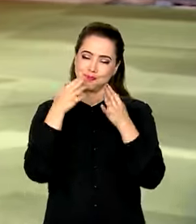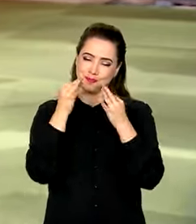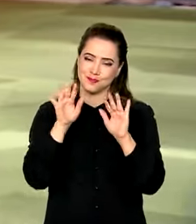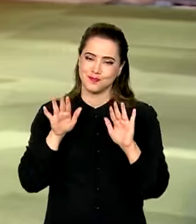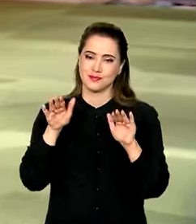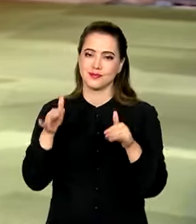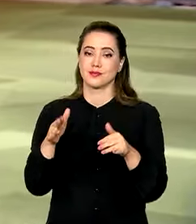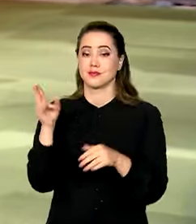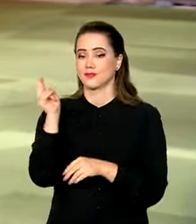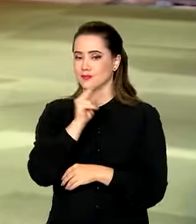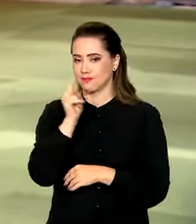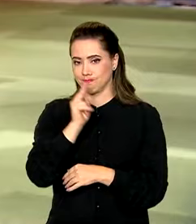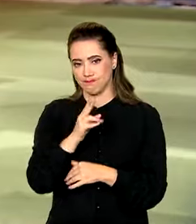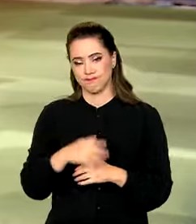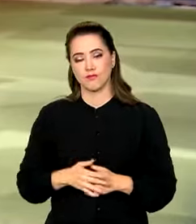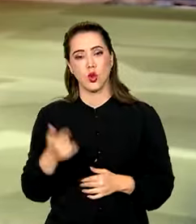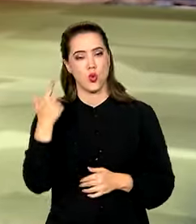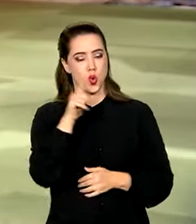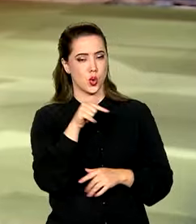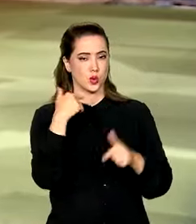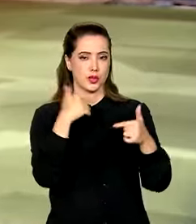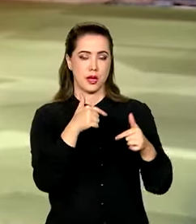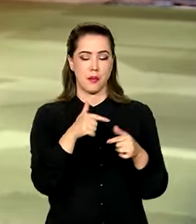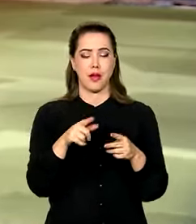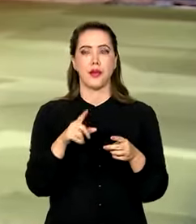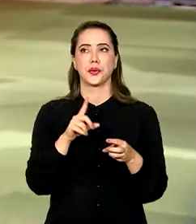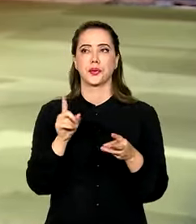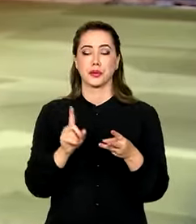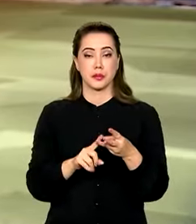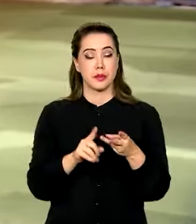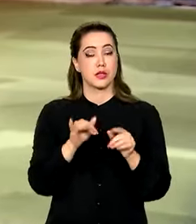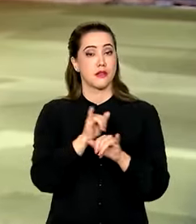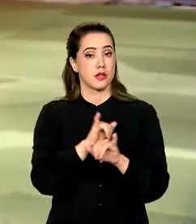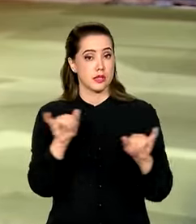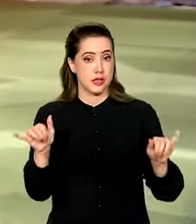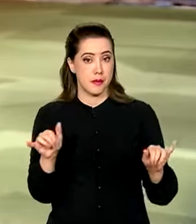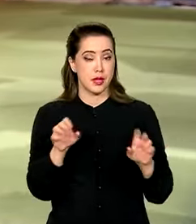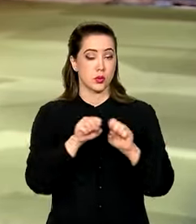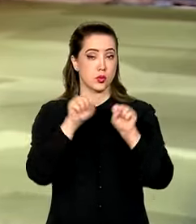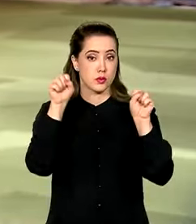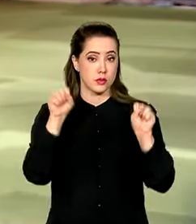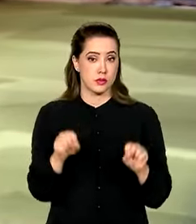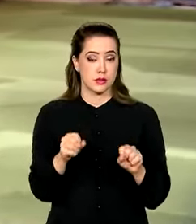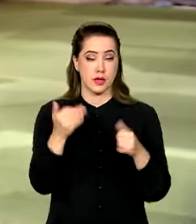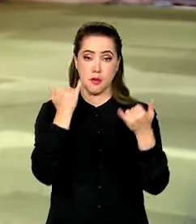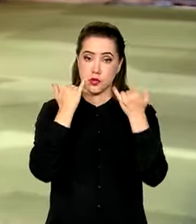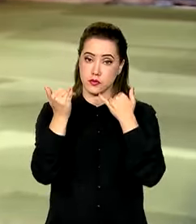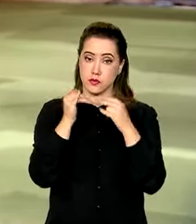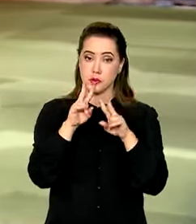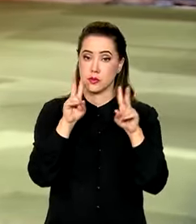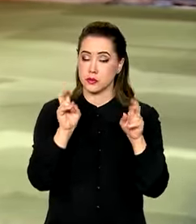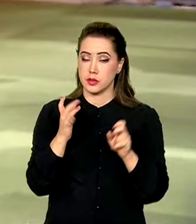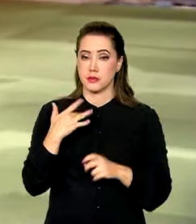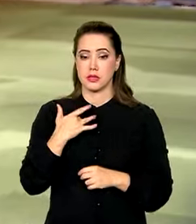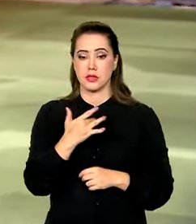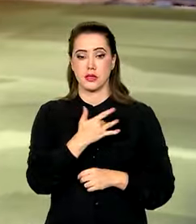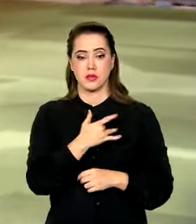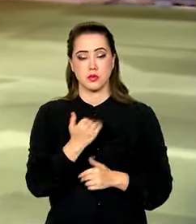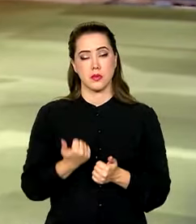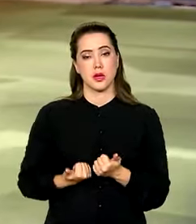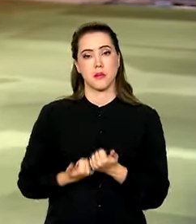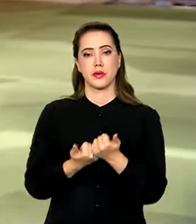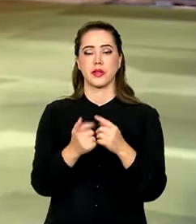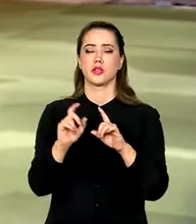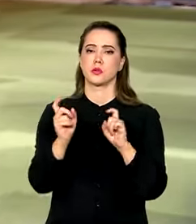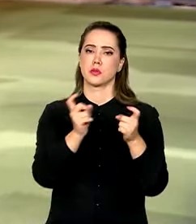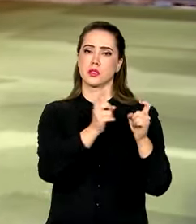e urgência. Outra ação foi o lançamento do sistema de informação sobre o trabalho em saúde para subsidiar